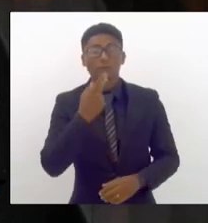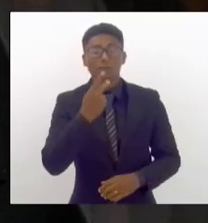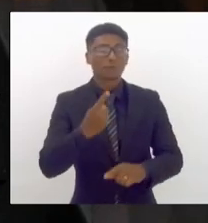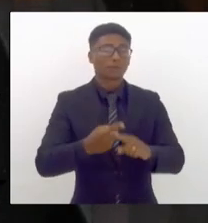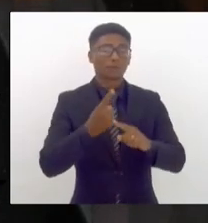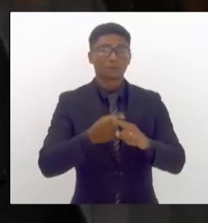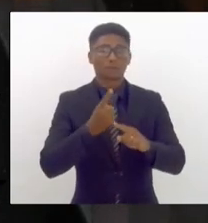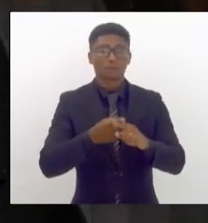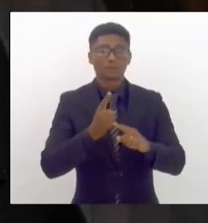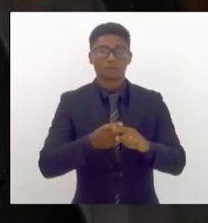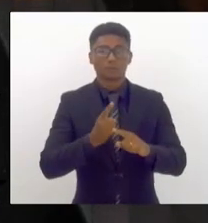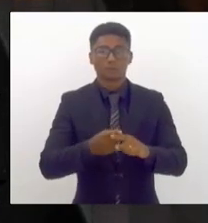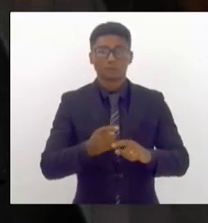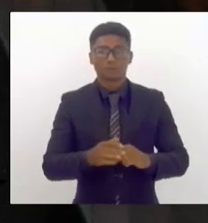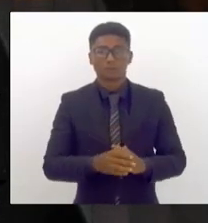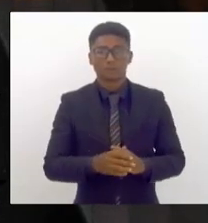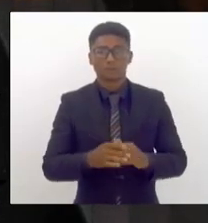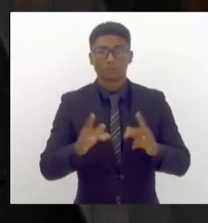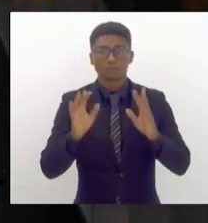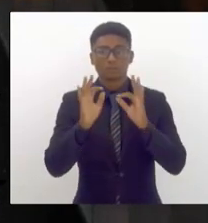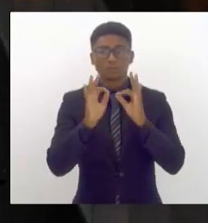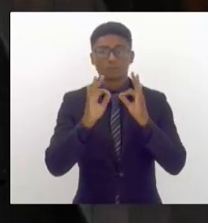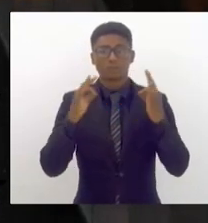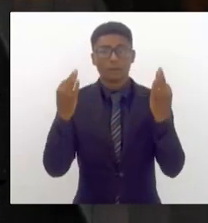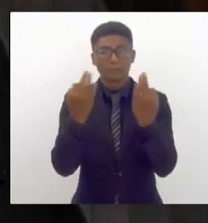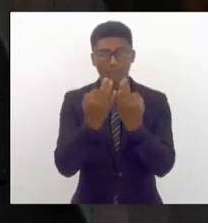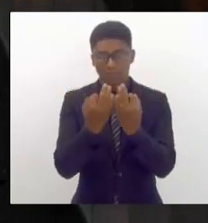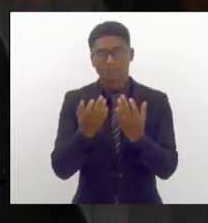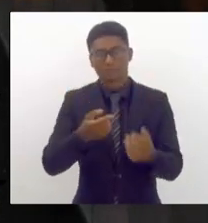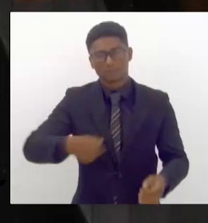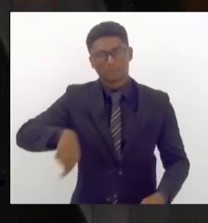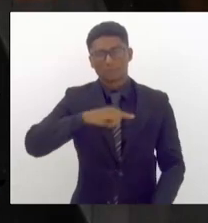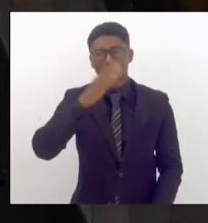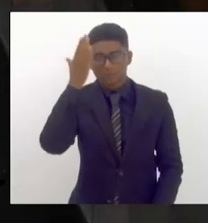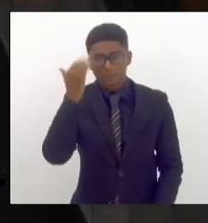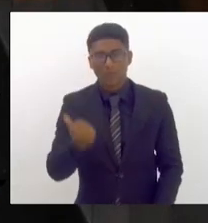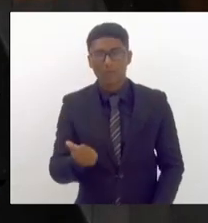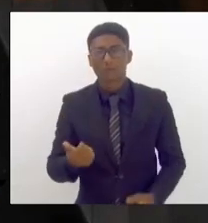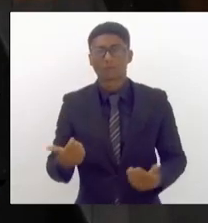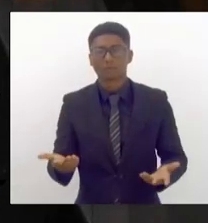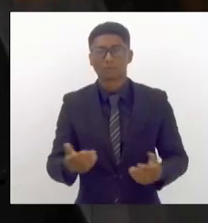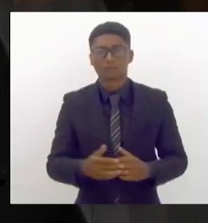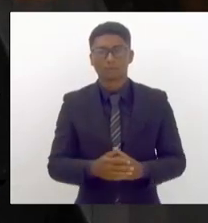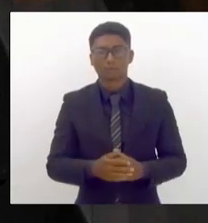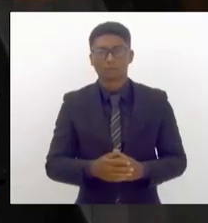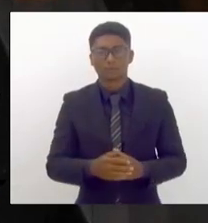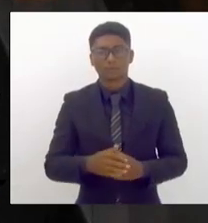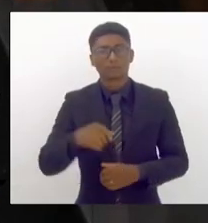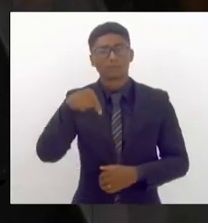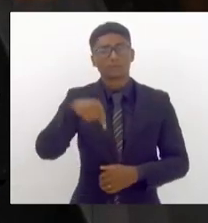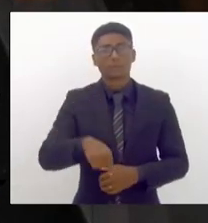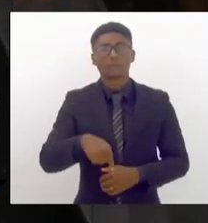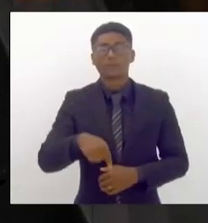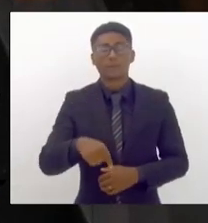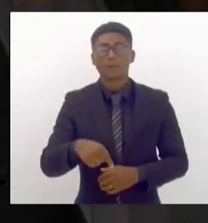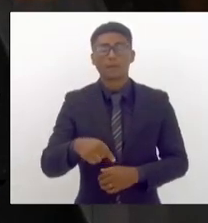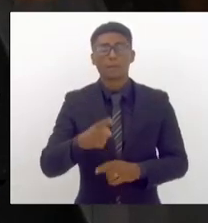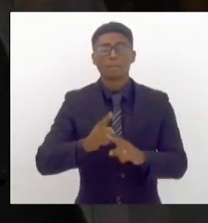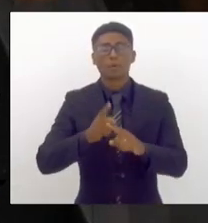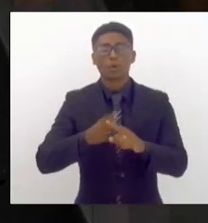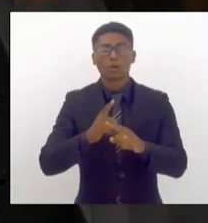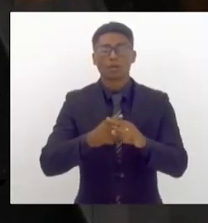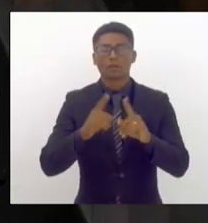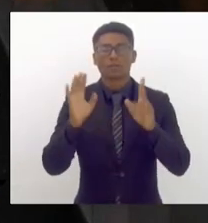porque família, todos nós sabemos, o que nos traz aqui primeiro é a família,